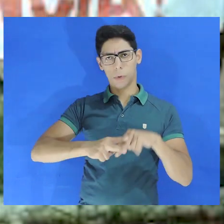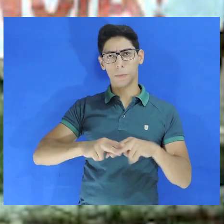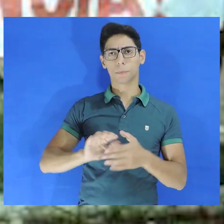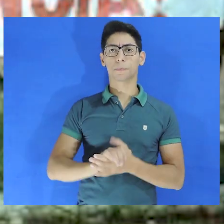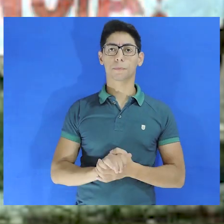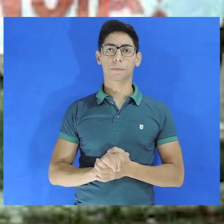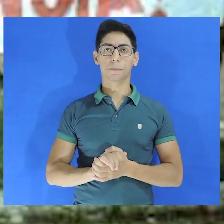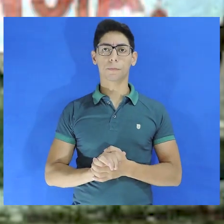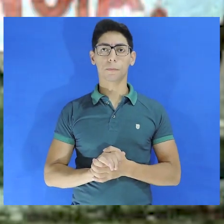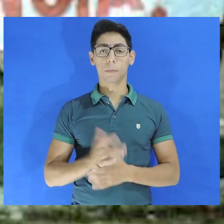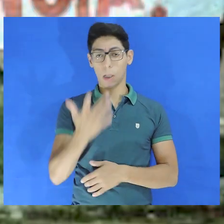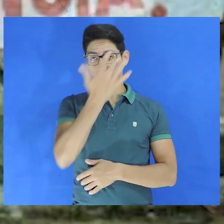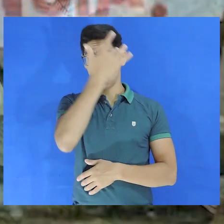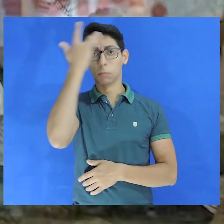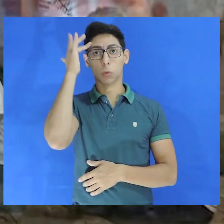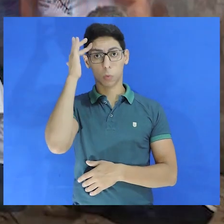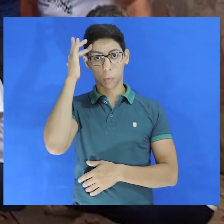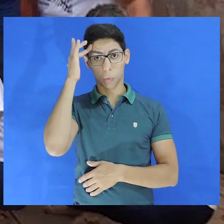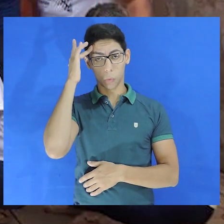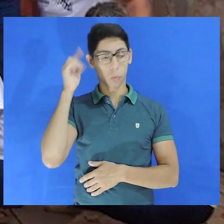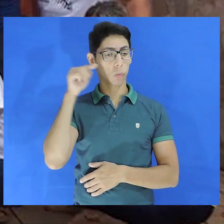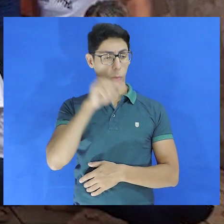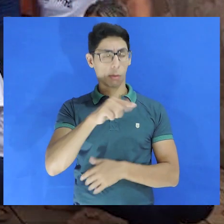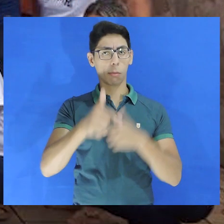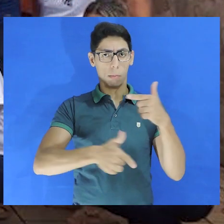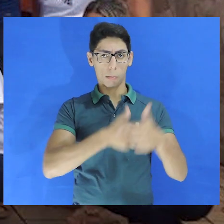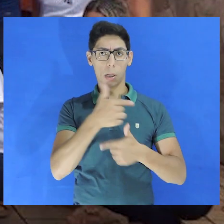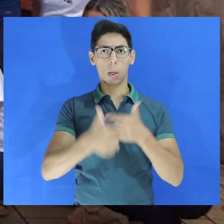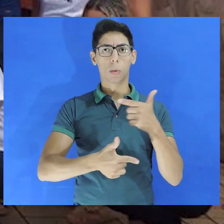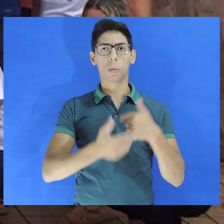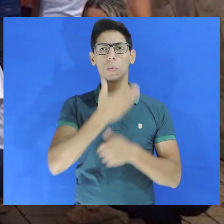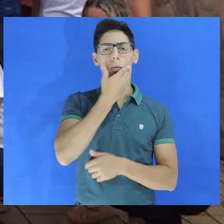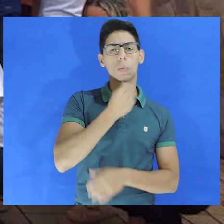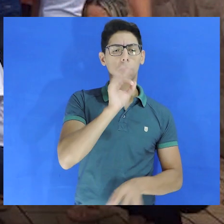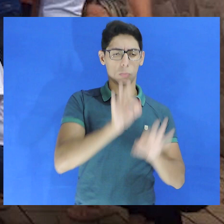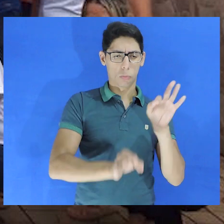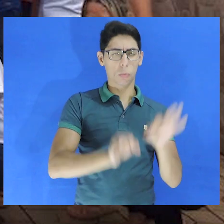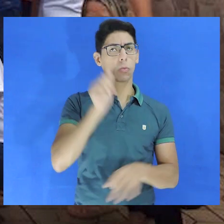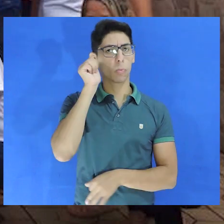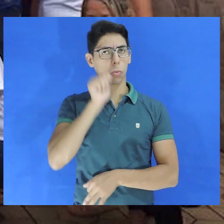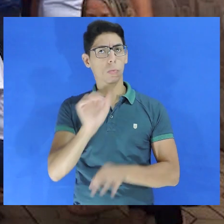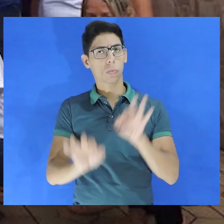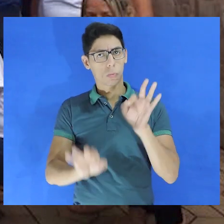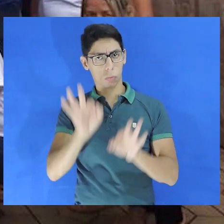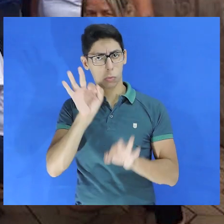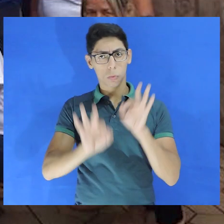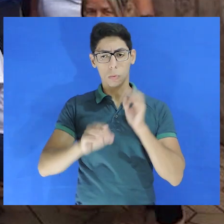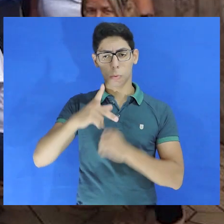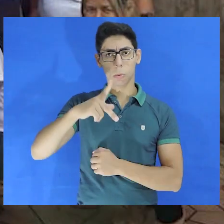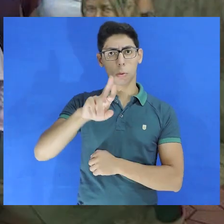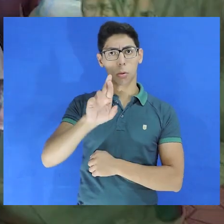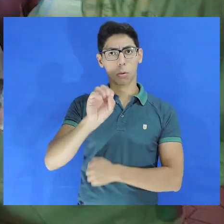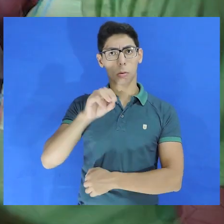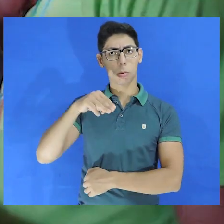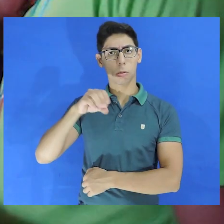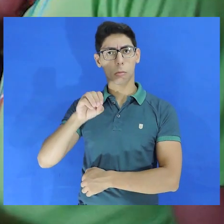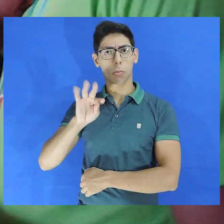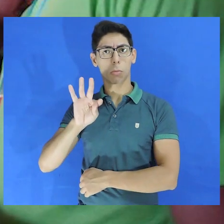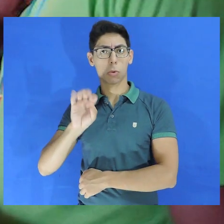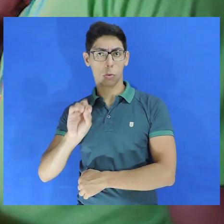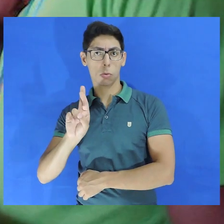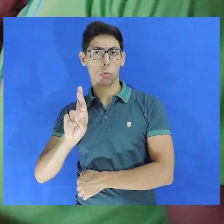Conselho da Comunidade, o juiz, a juíza, o promotor